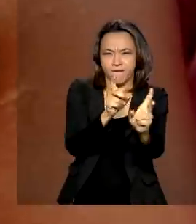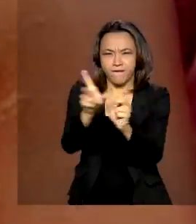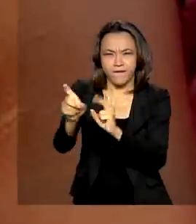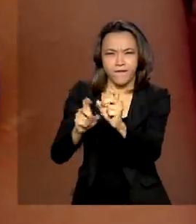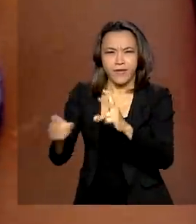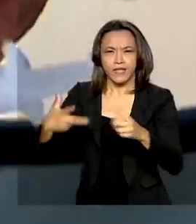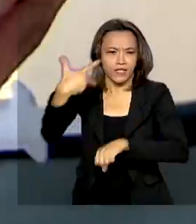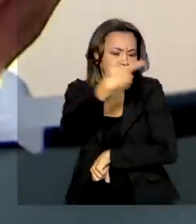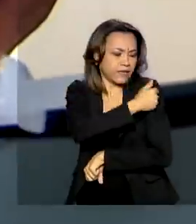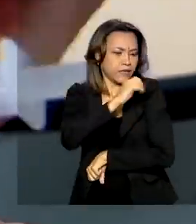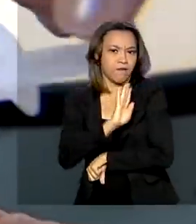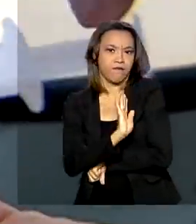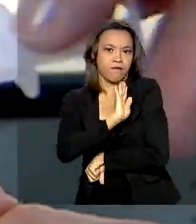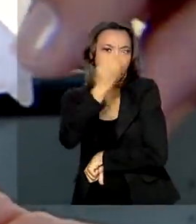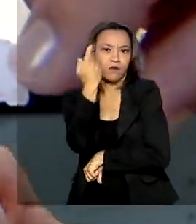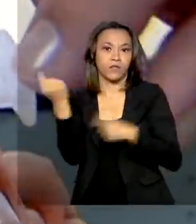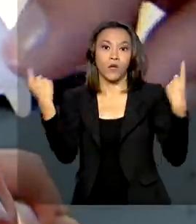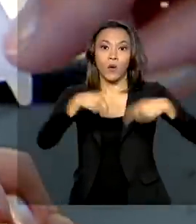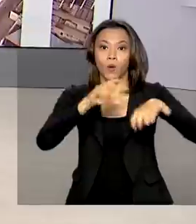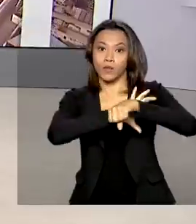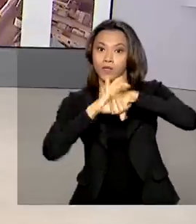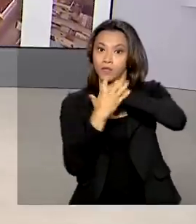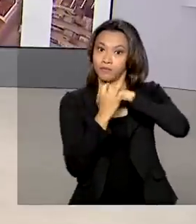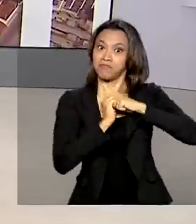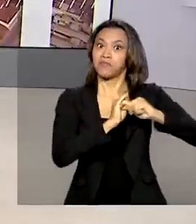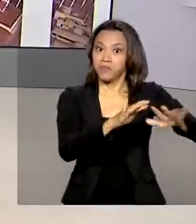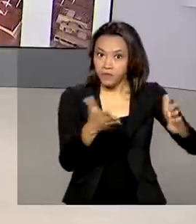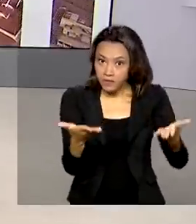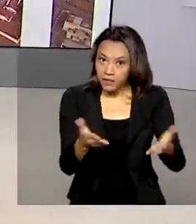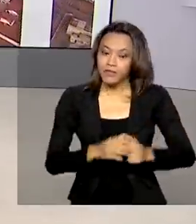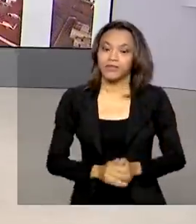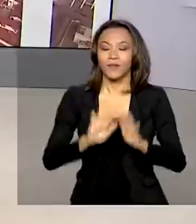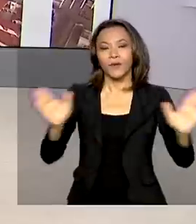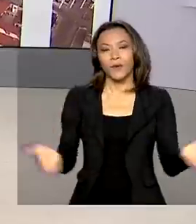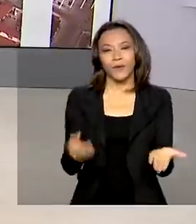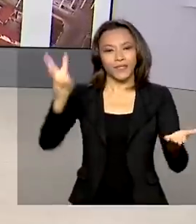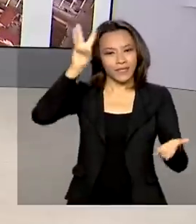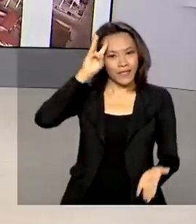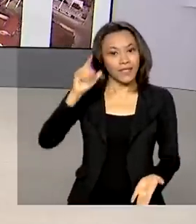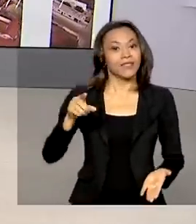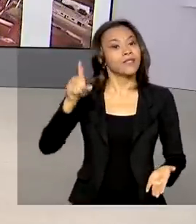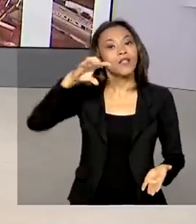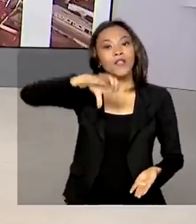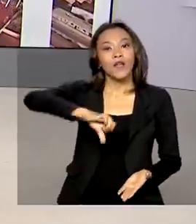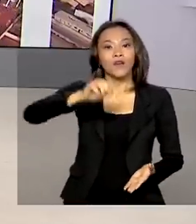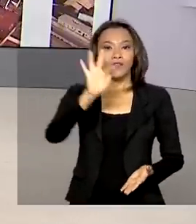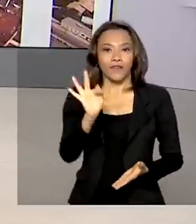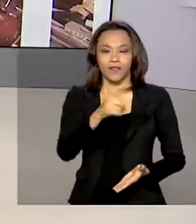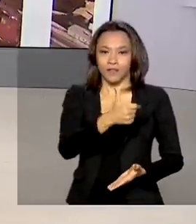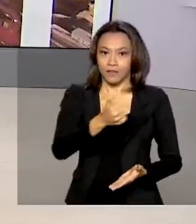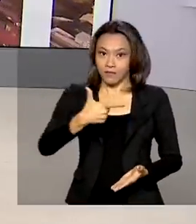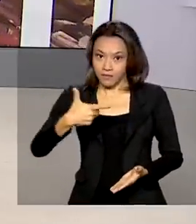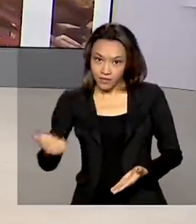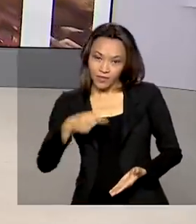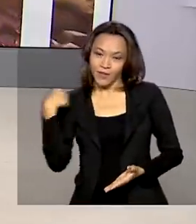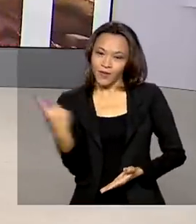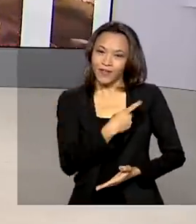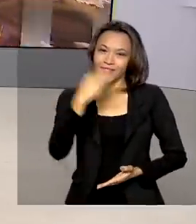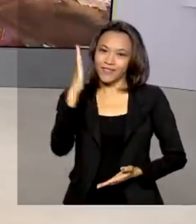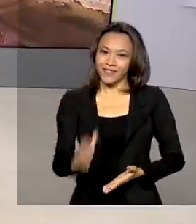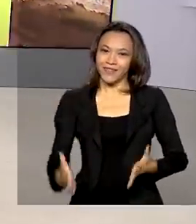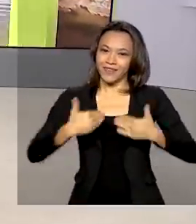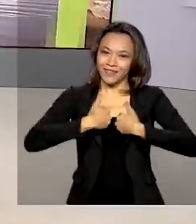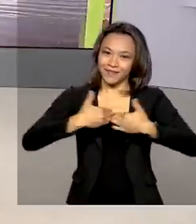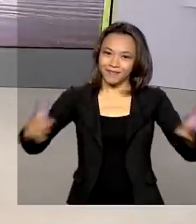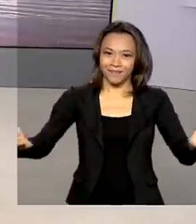falsas contra a Covid-19. Terça-feira, 9 de fevereiro de 2021. O Brasil em Dia